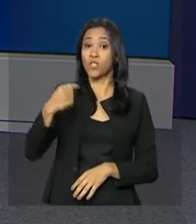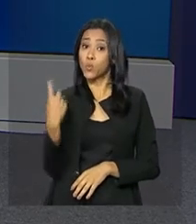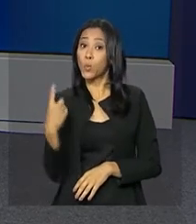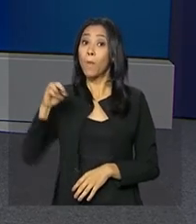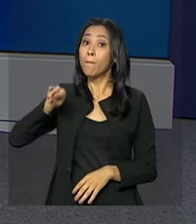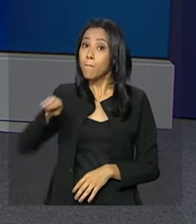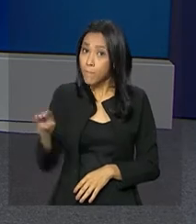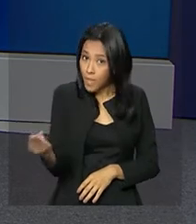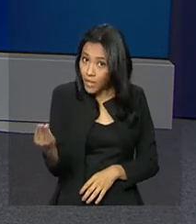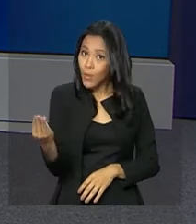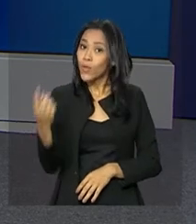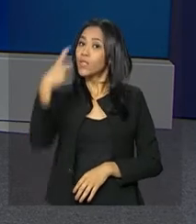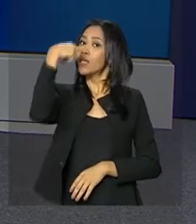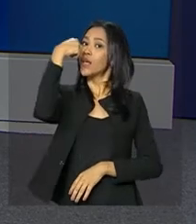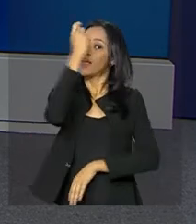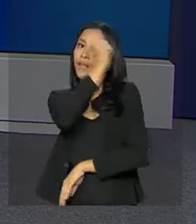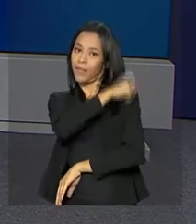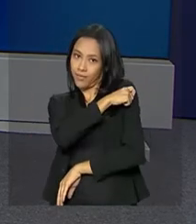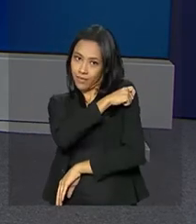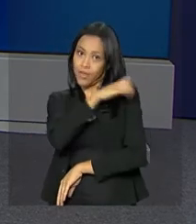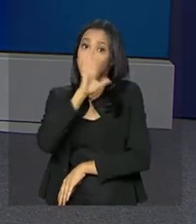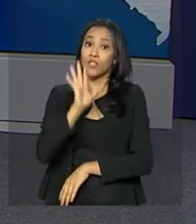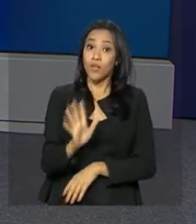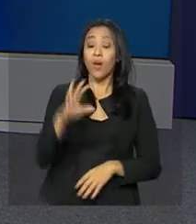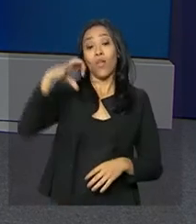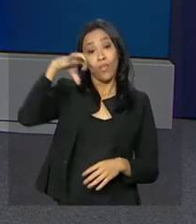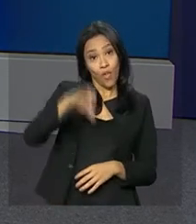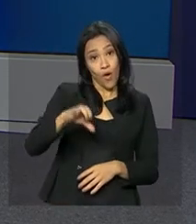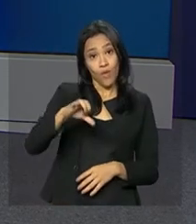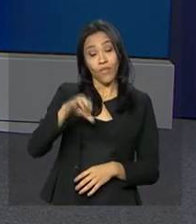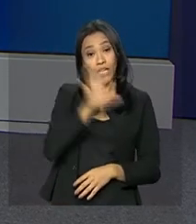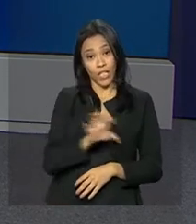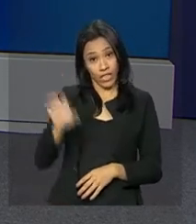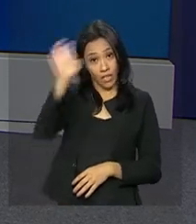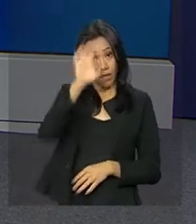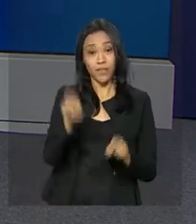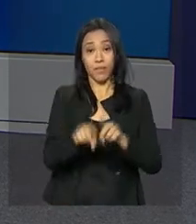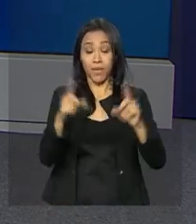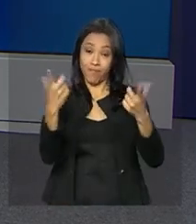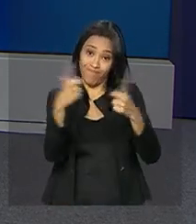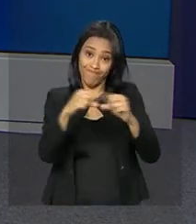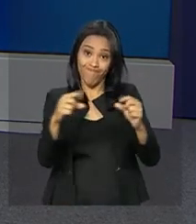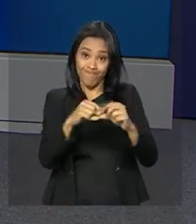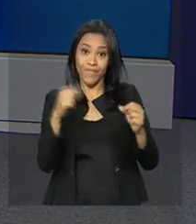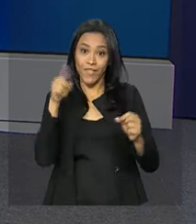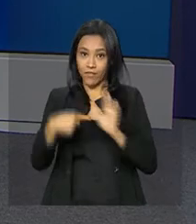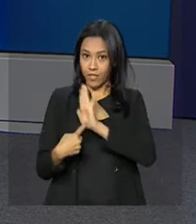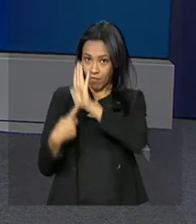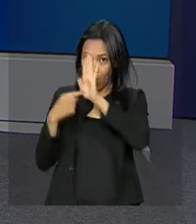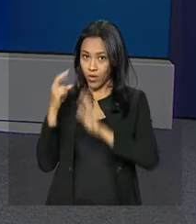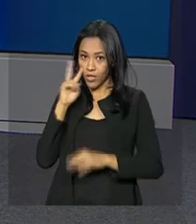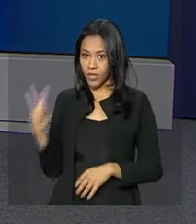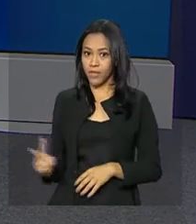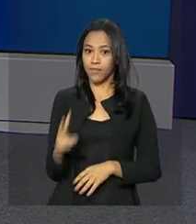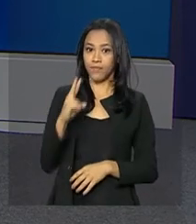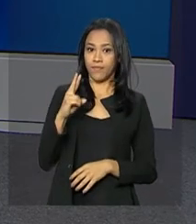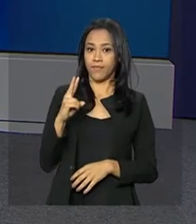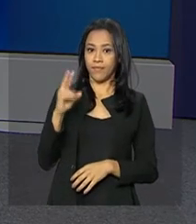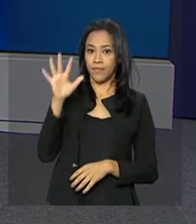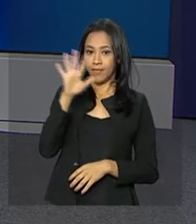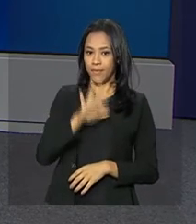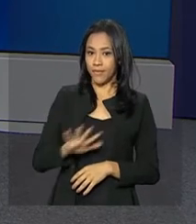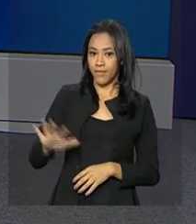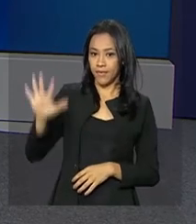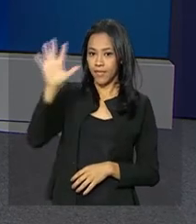de doses da vacina. Apenas nove estados e o Distrito Federal, indicados aqui no mapa, a gente vê que grande parte da